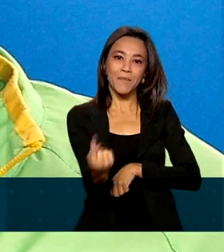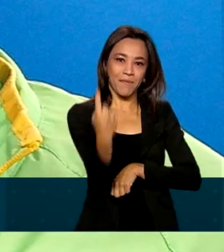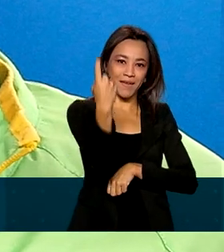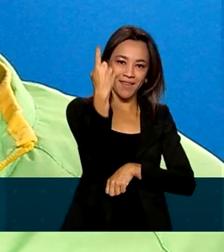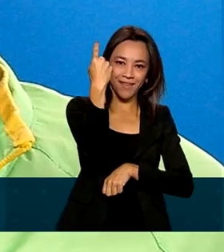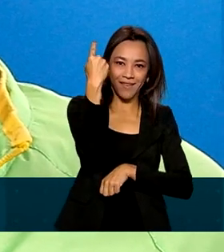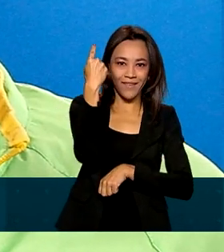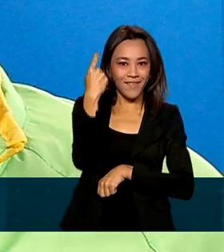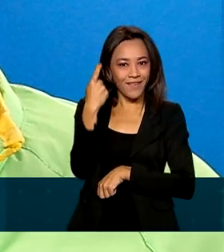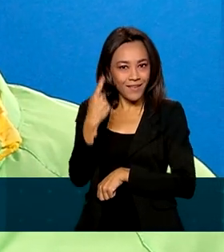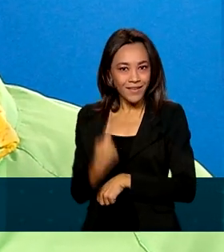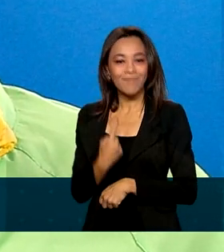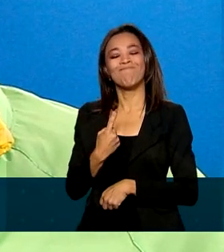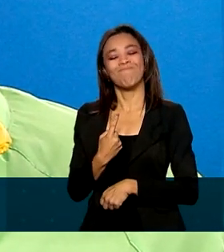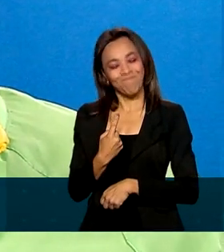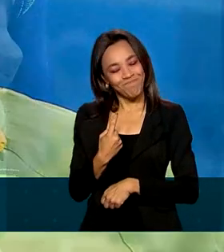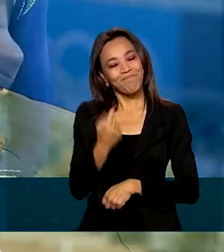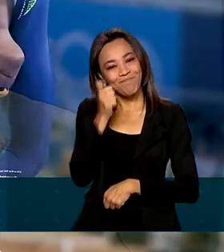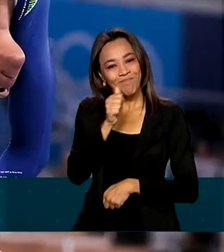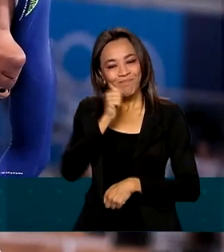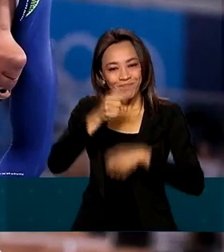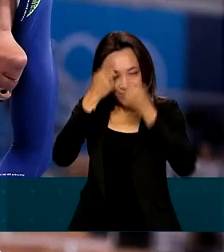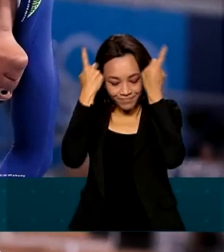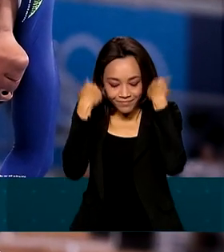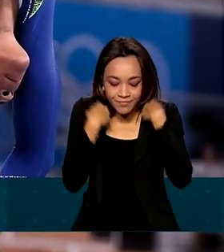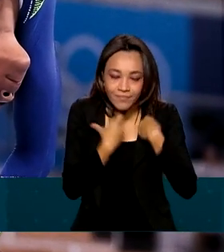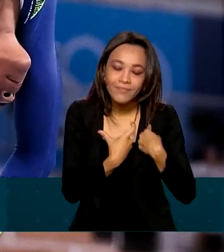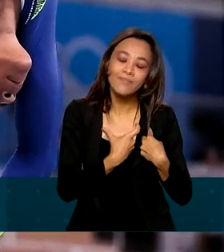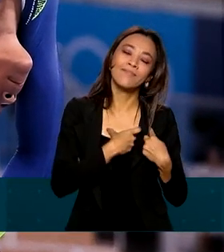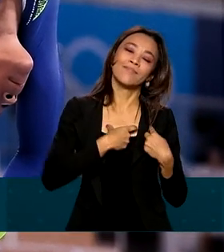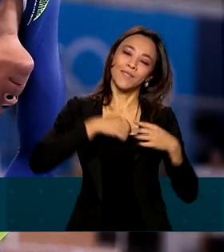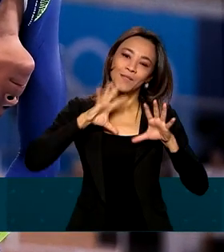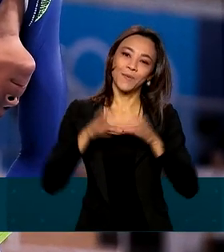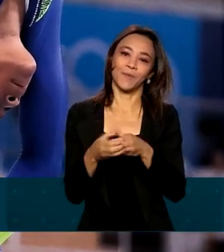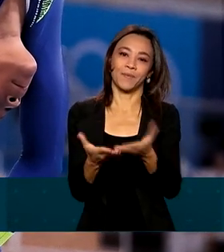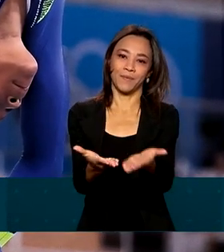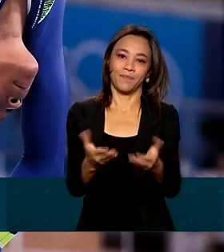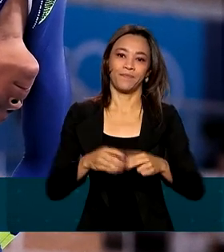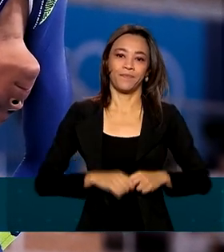medalha olímpica feminina do Brasil nessa modalidade.